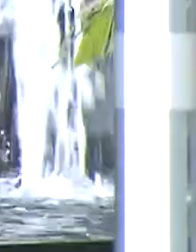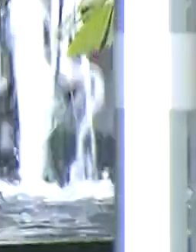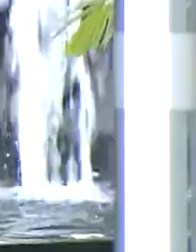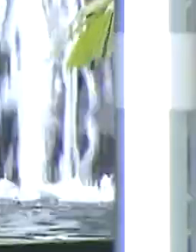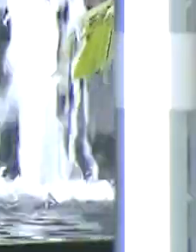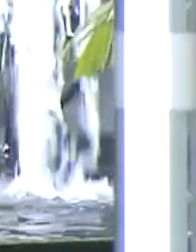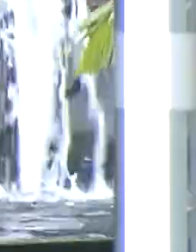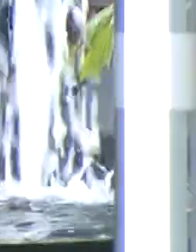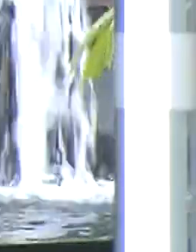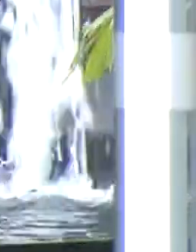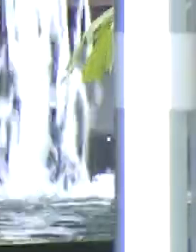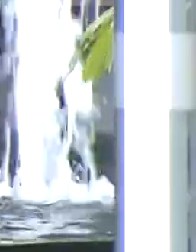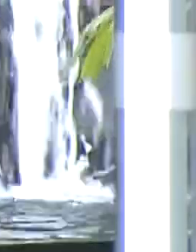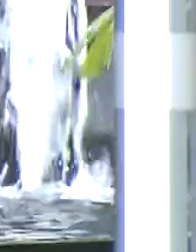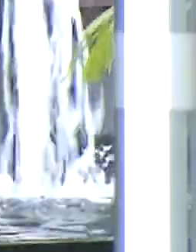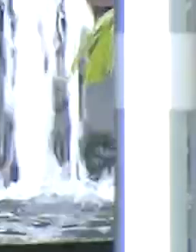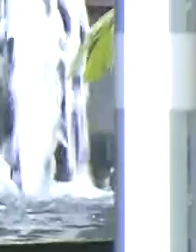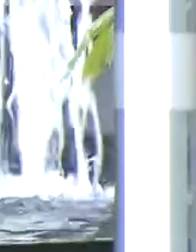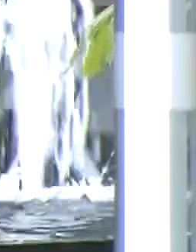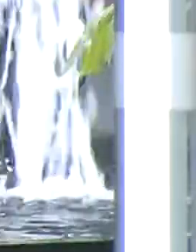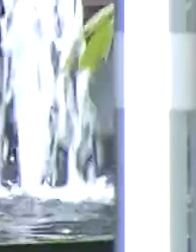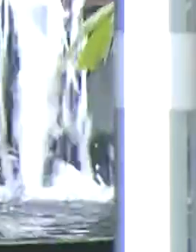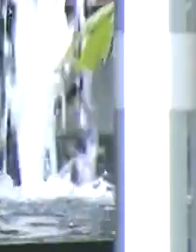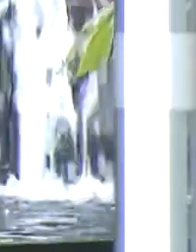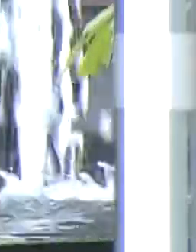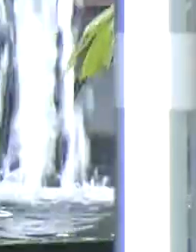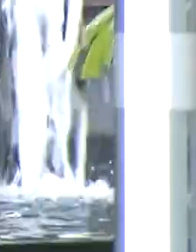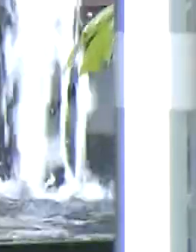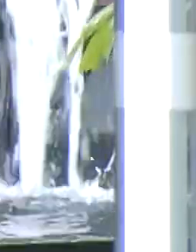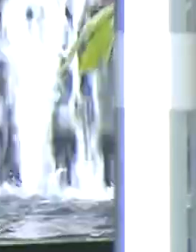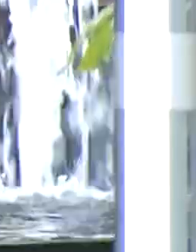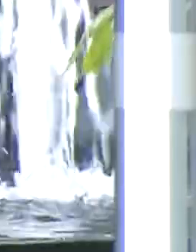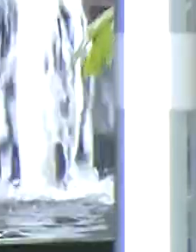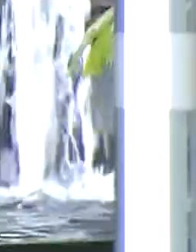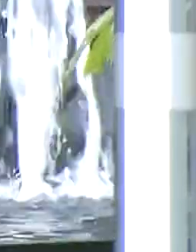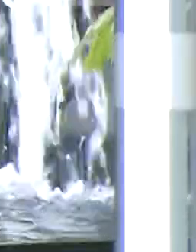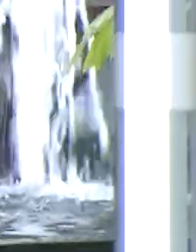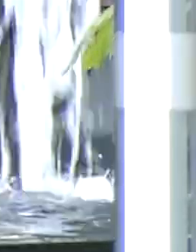E a gente fica por aqui.